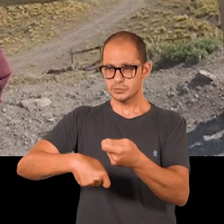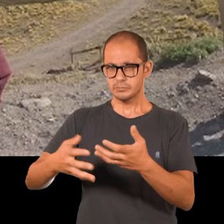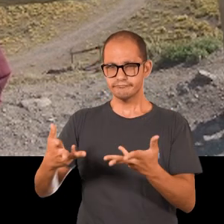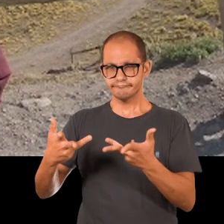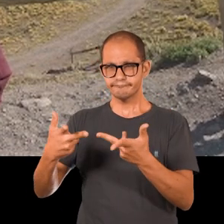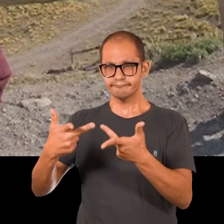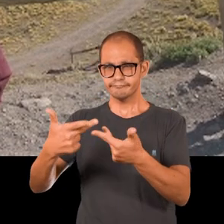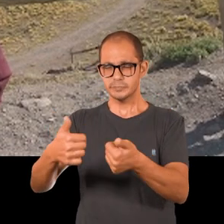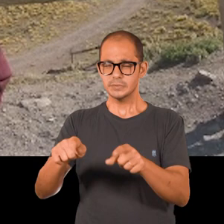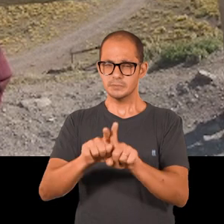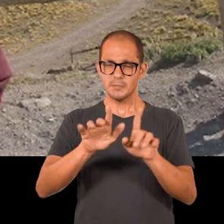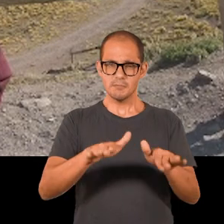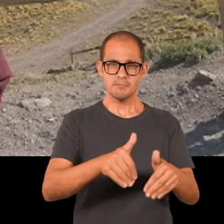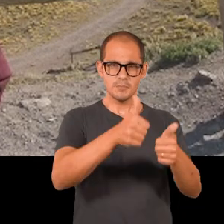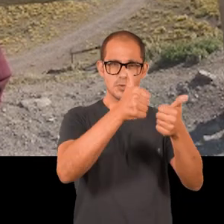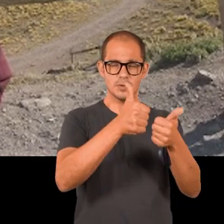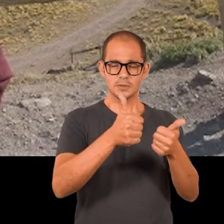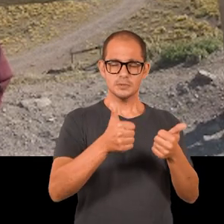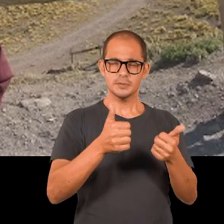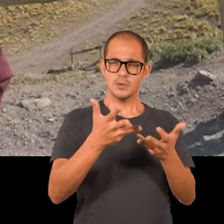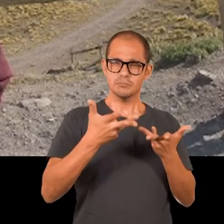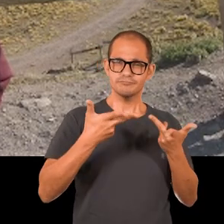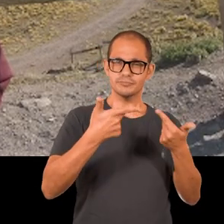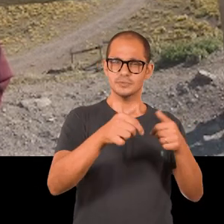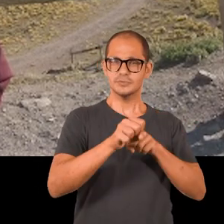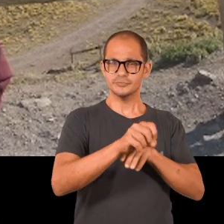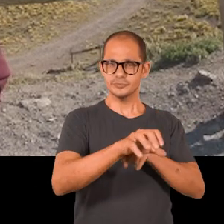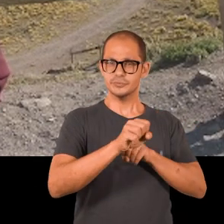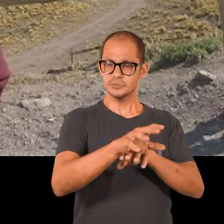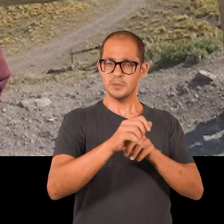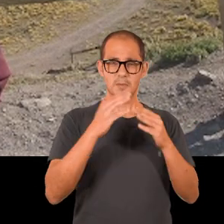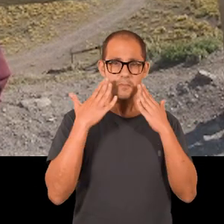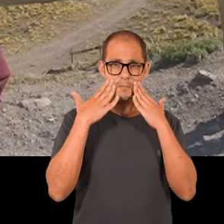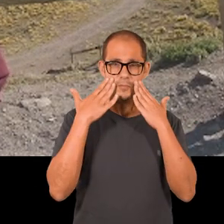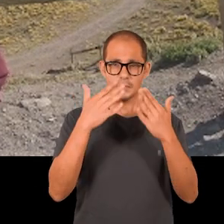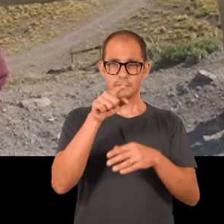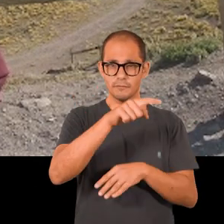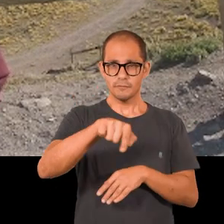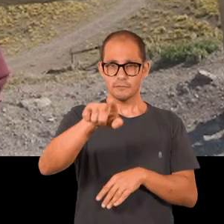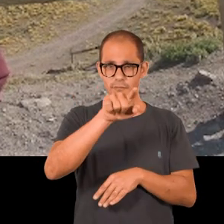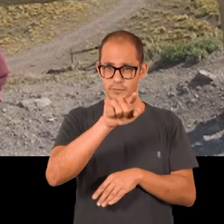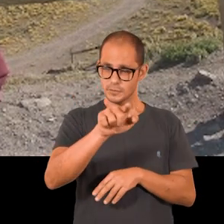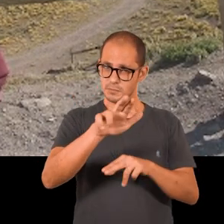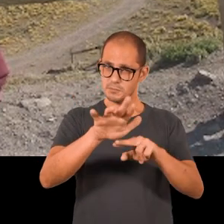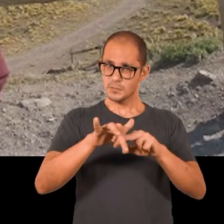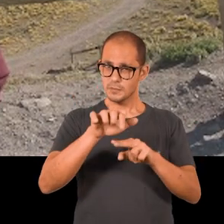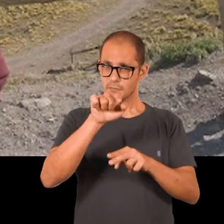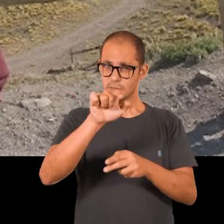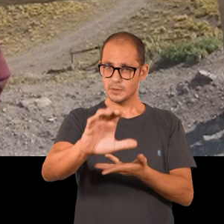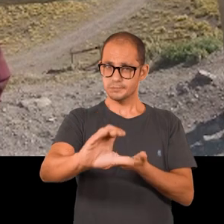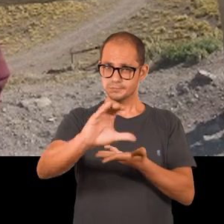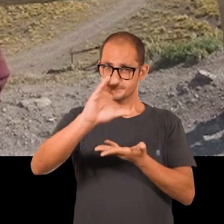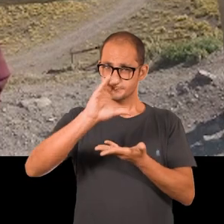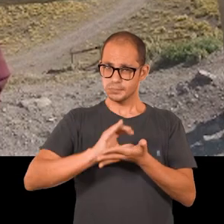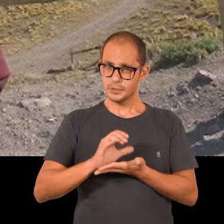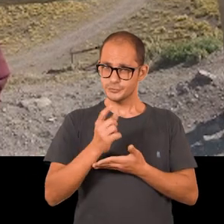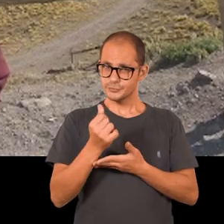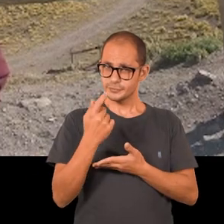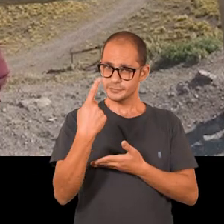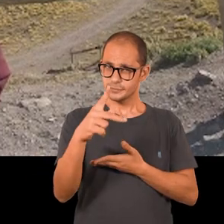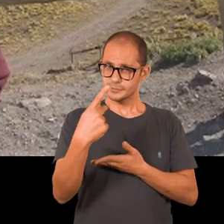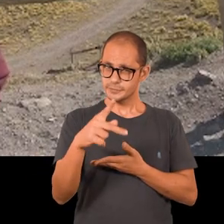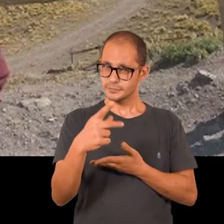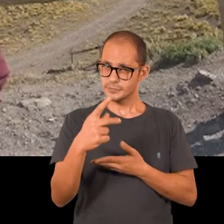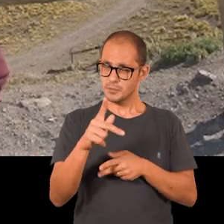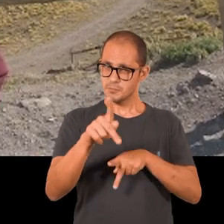a permanente melhoria do controle de qualidade de ensino para prestar contas a você. Afinal, o investimento é feito com o seu dinheiro.